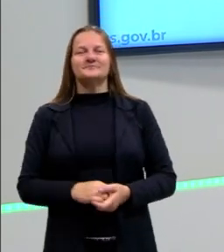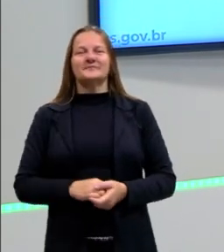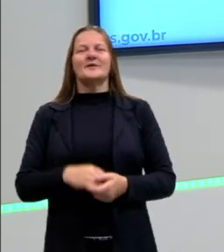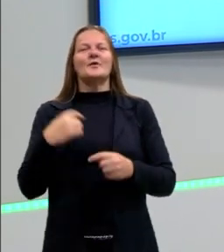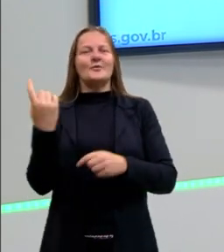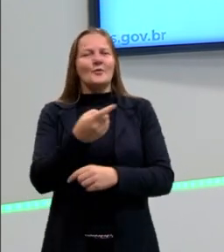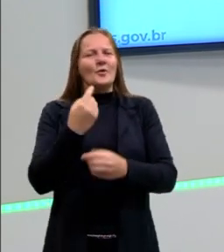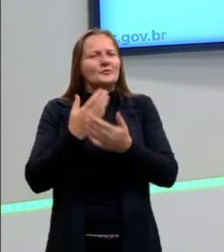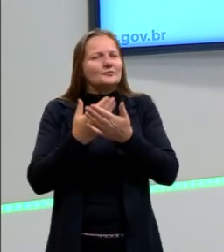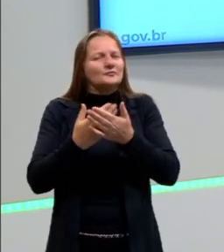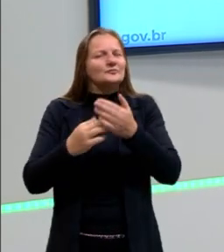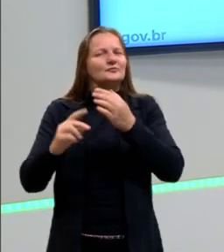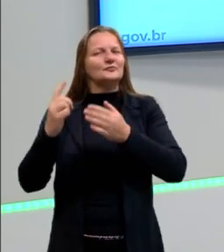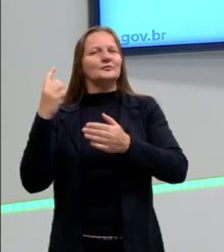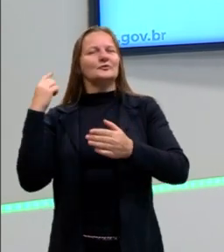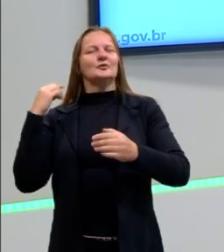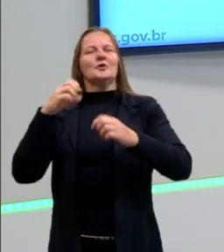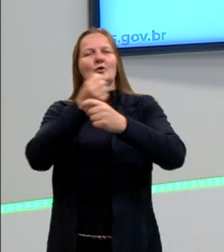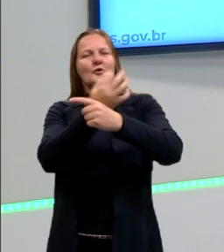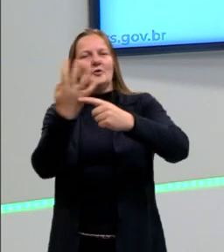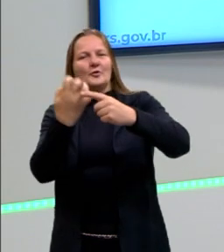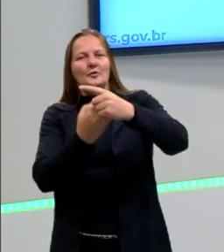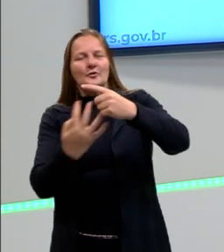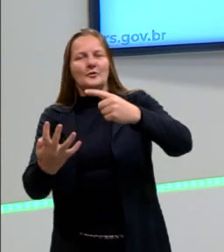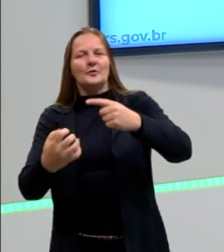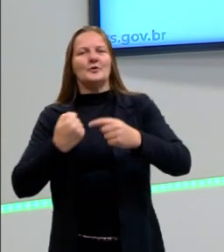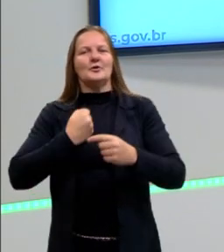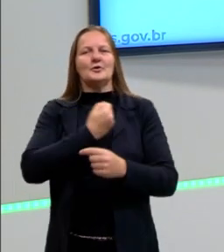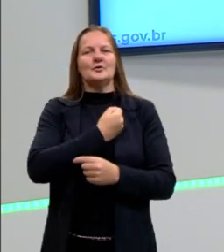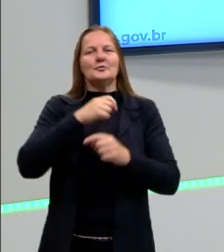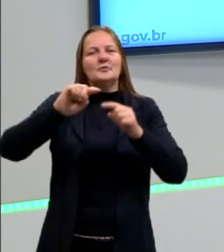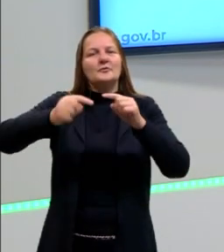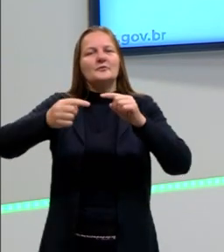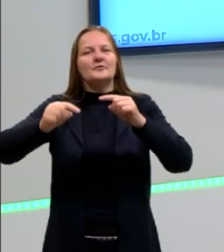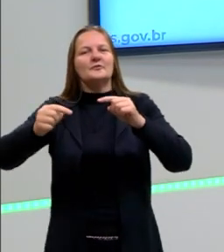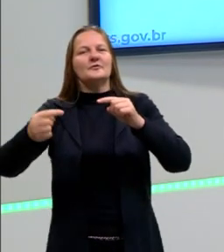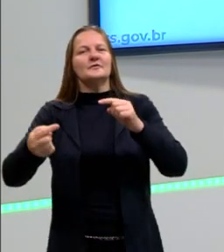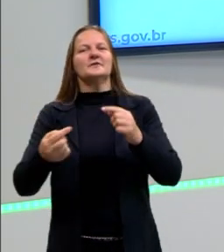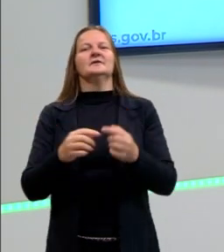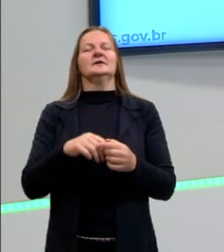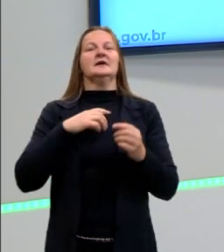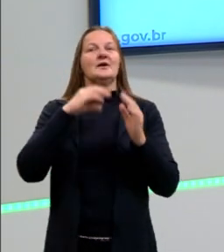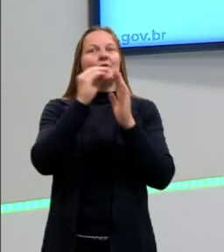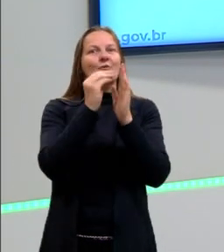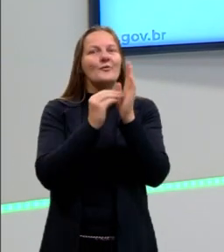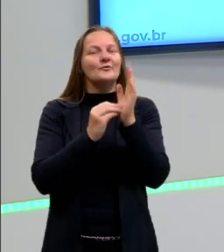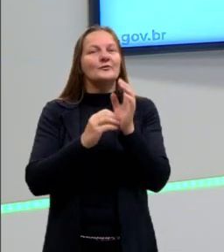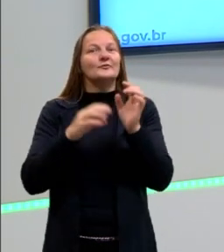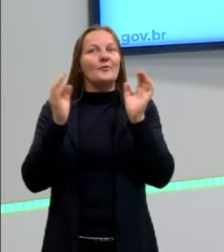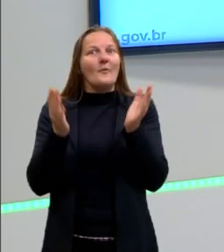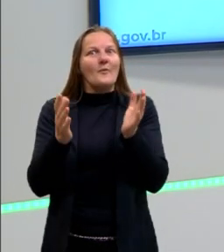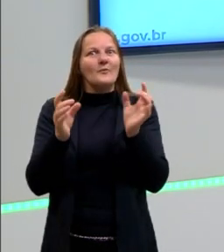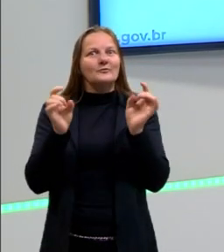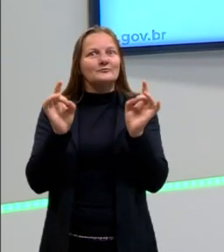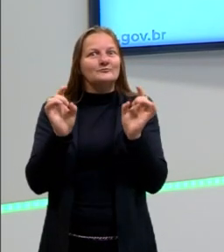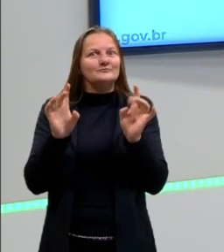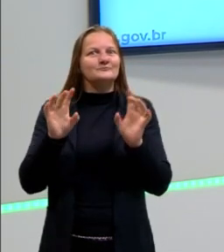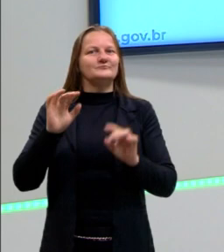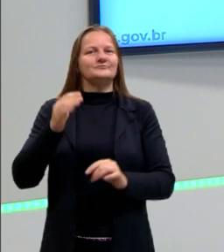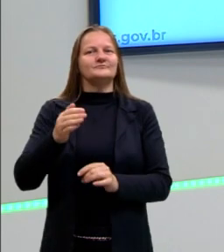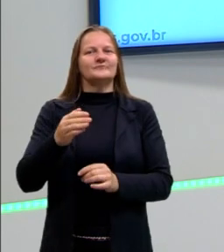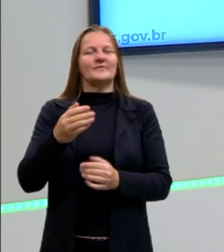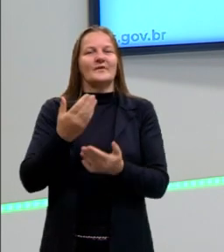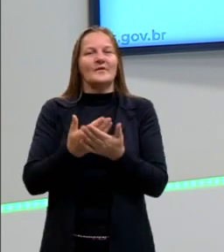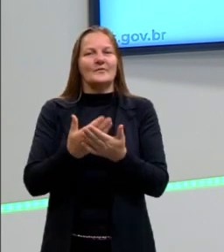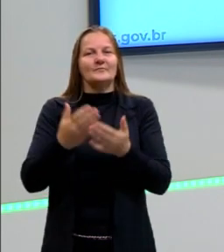trabalhamos aí então frações, números com vírgula, mas tem um conteúdo bem essencial que a gente vai trabalhar na